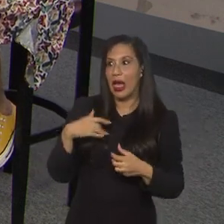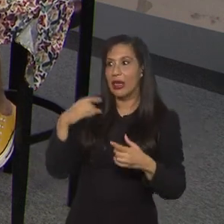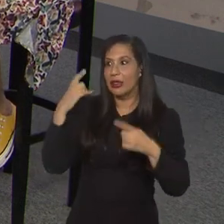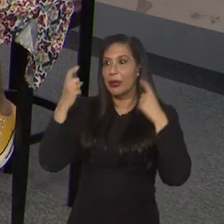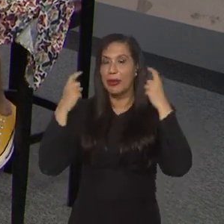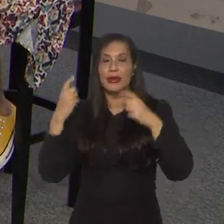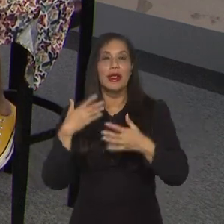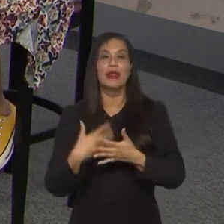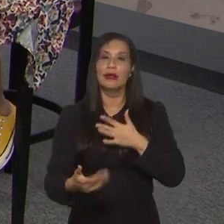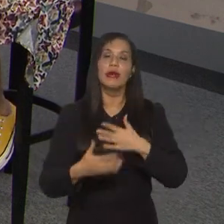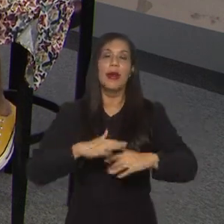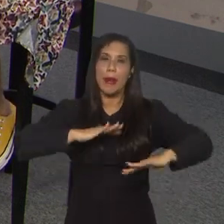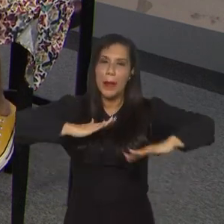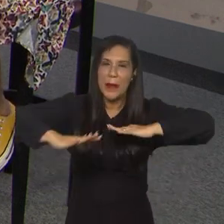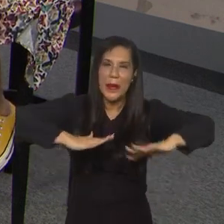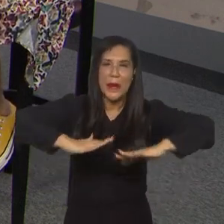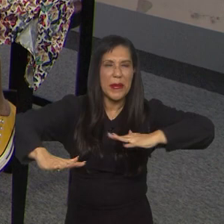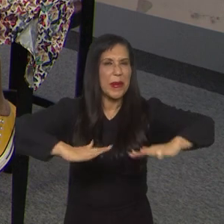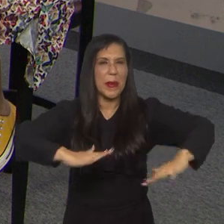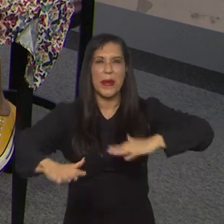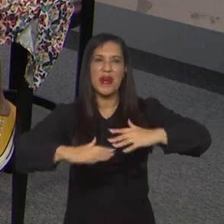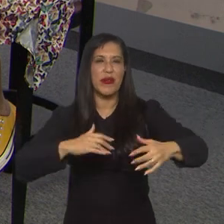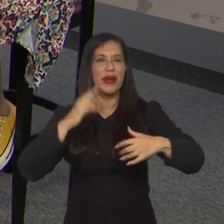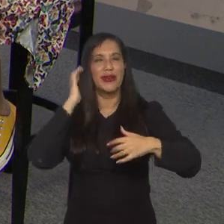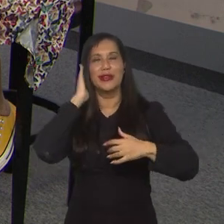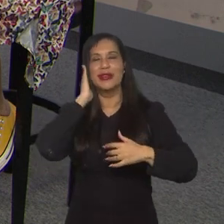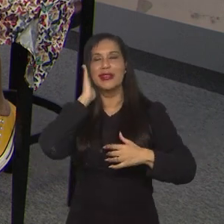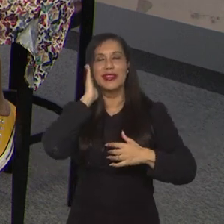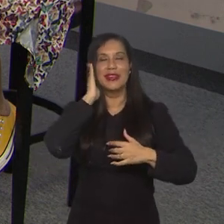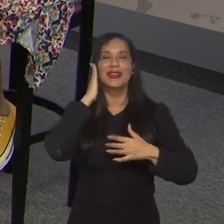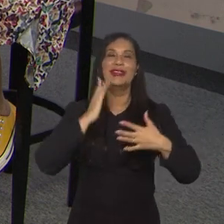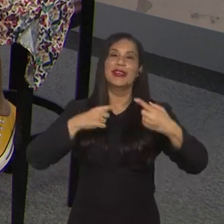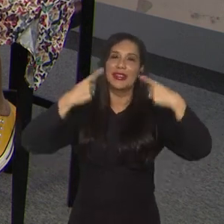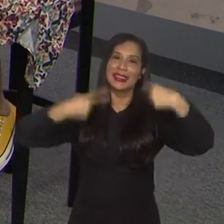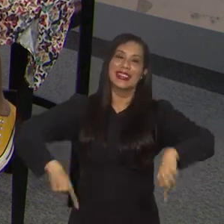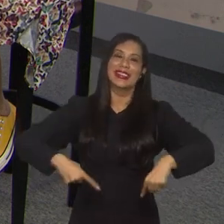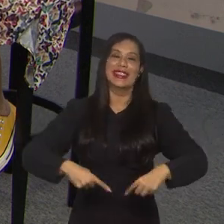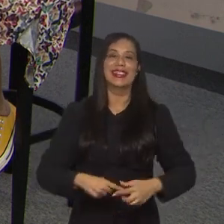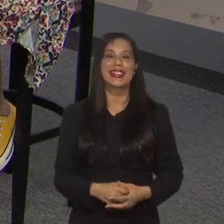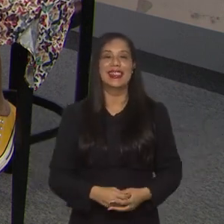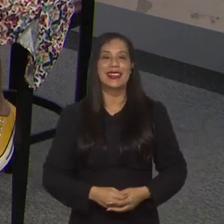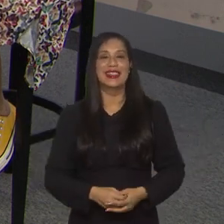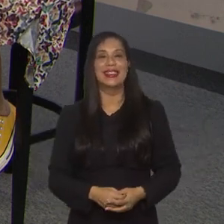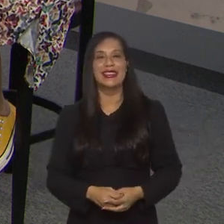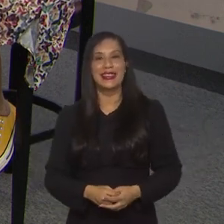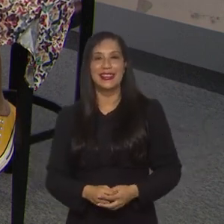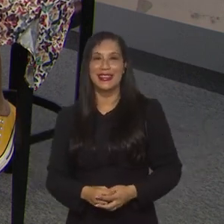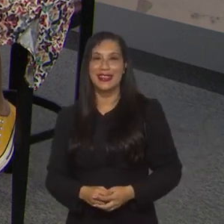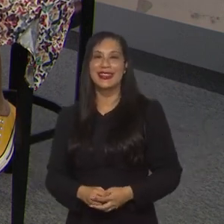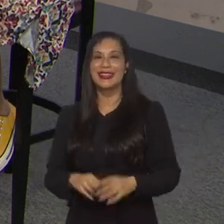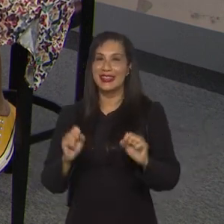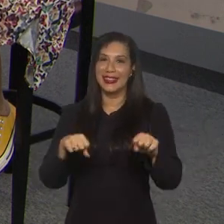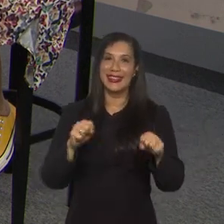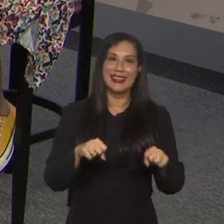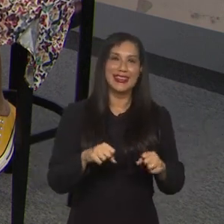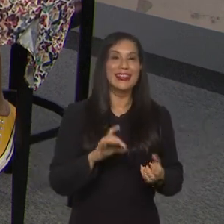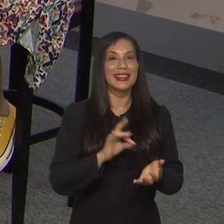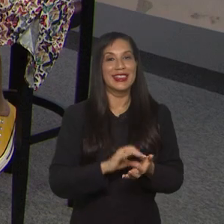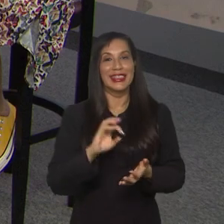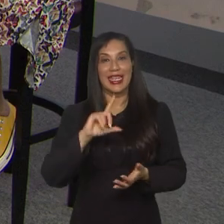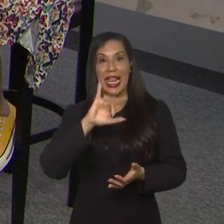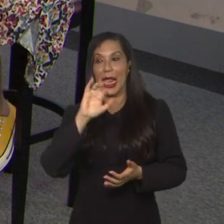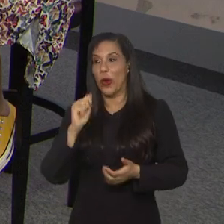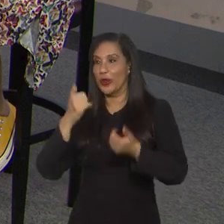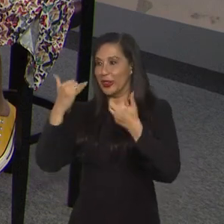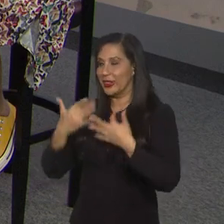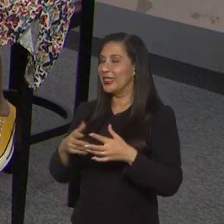federação, eu falo, tem que brigar mesmo, brigar lá, chega todo mundo brigar. Eu quero ganhar! Pois é, o Cláudio é uma coisa